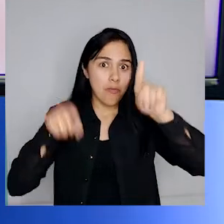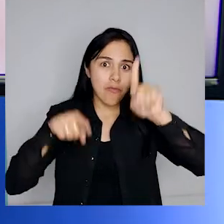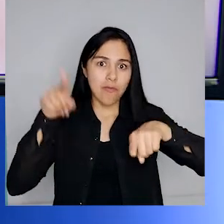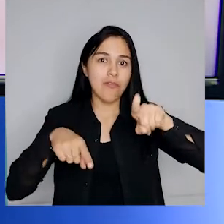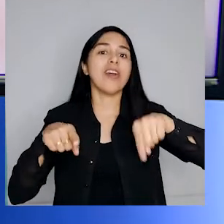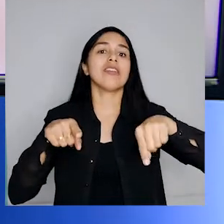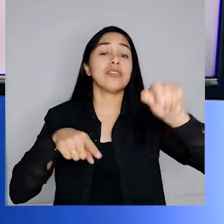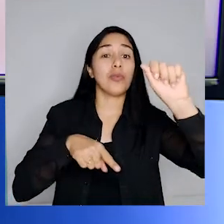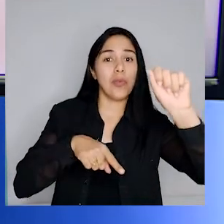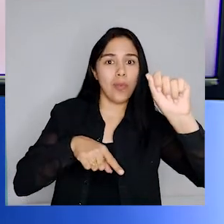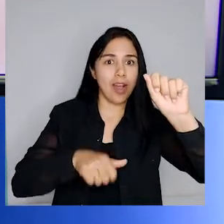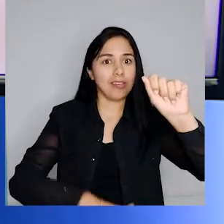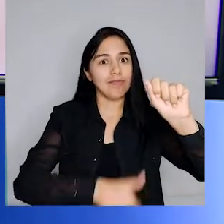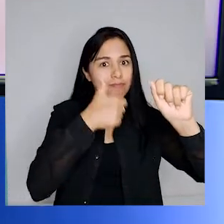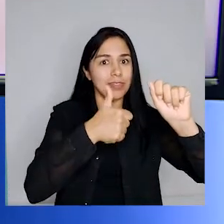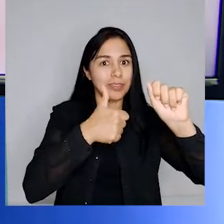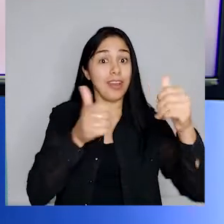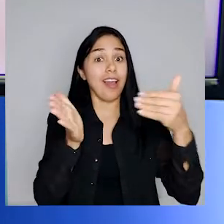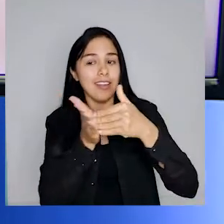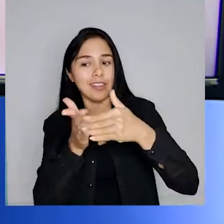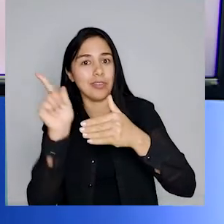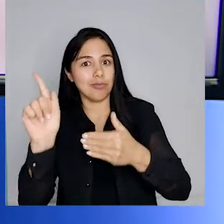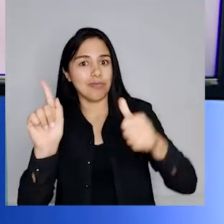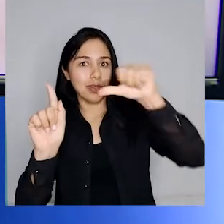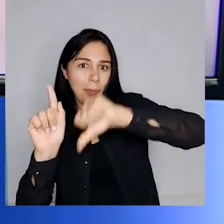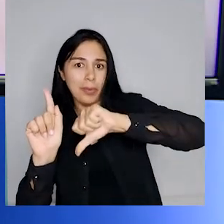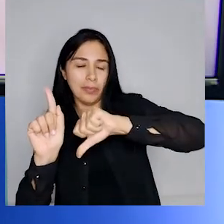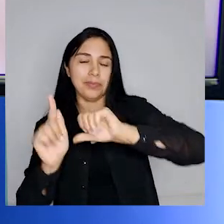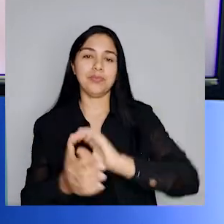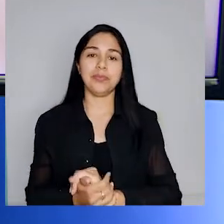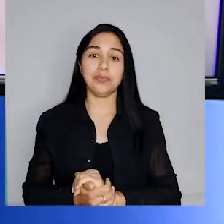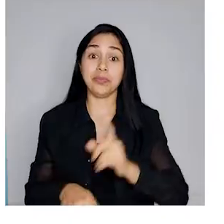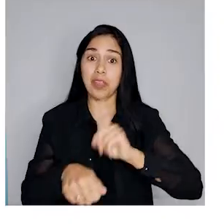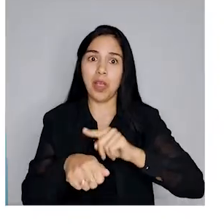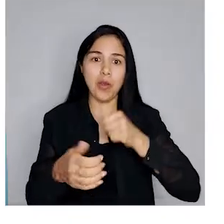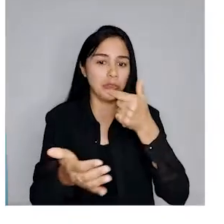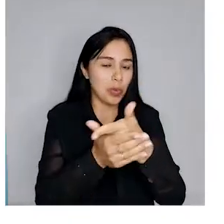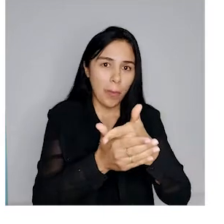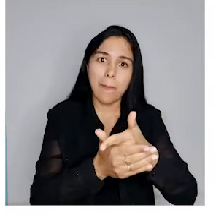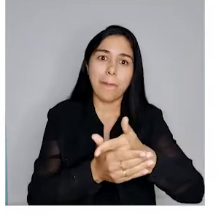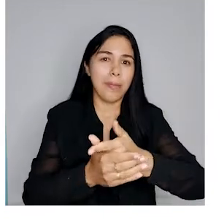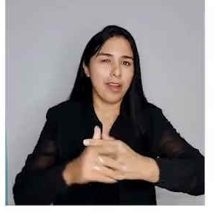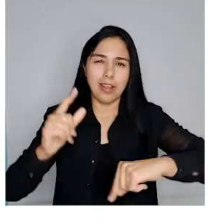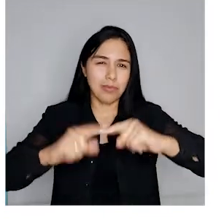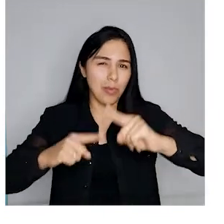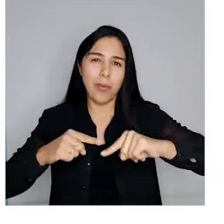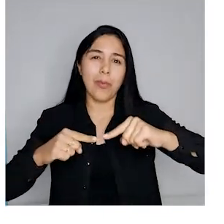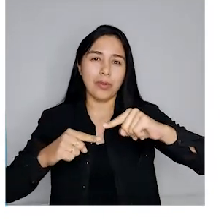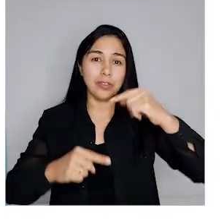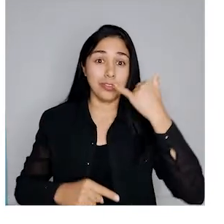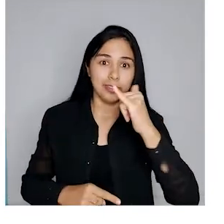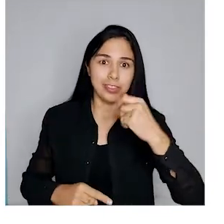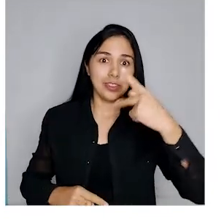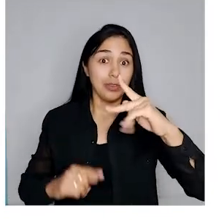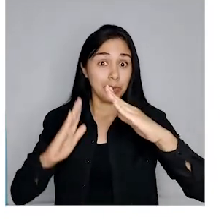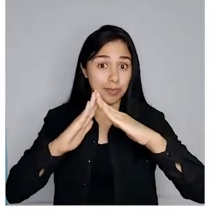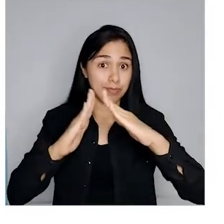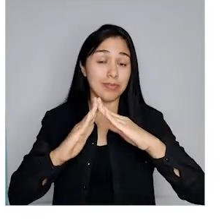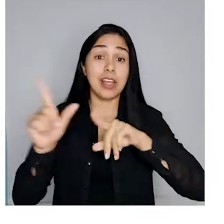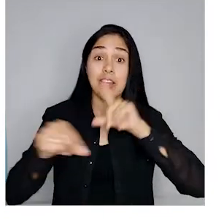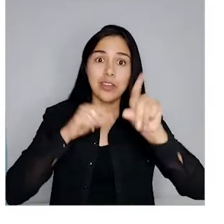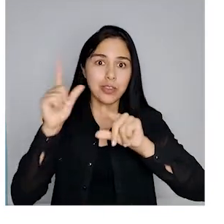eficiente, a G, que é o menos eficiente. Na hora de trocar algum eletrodoméstico de sua casa, prefira aparelhos